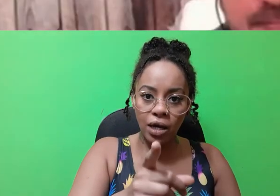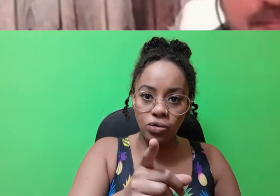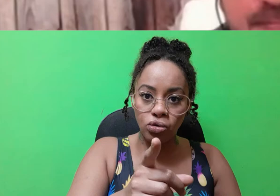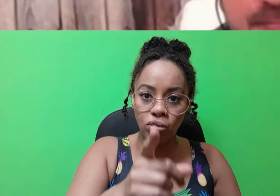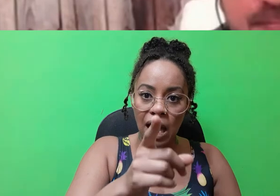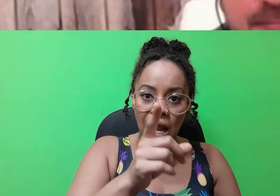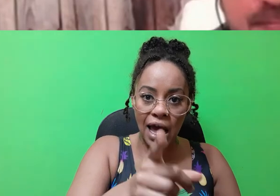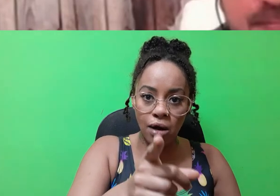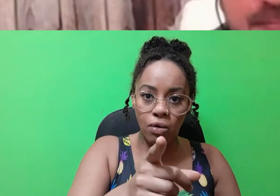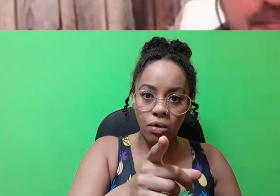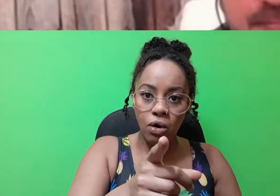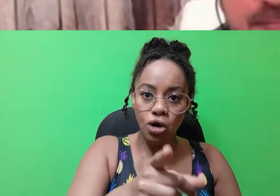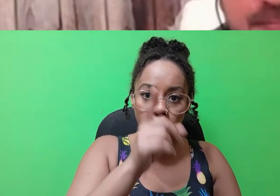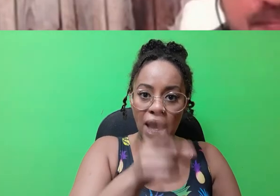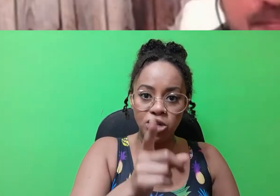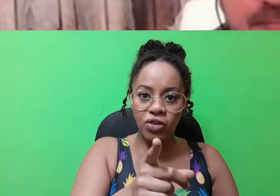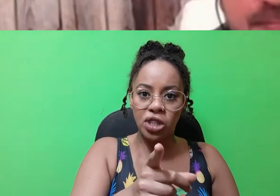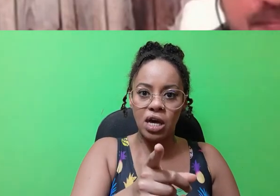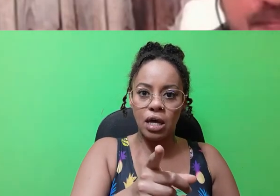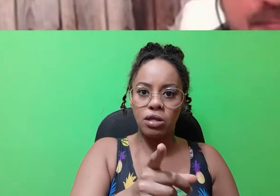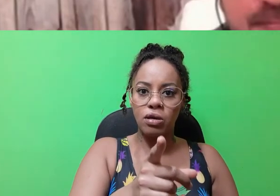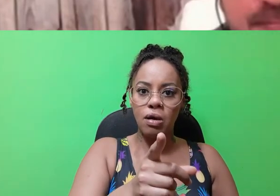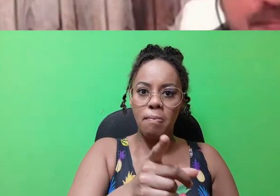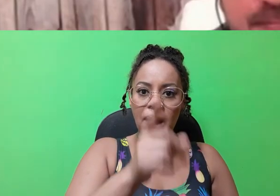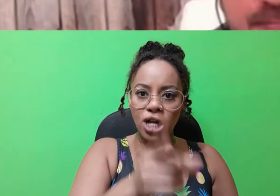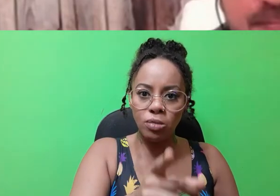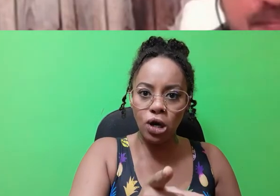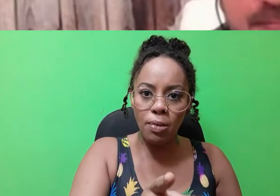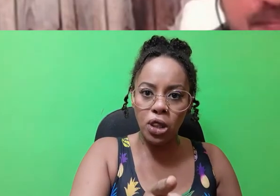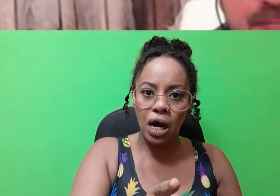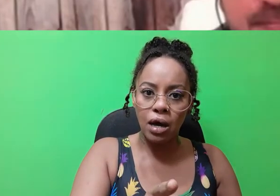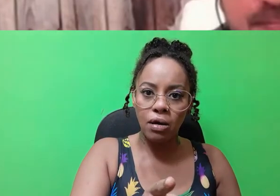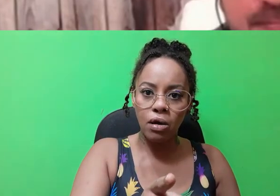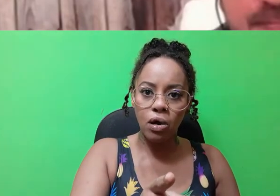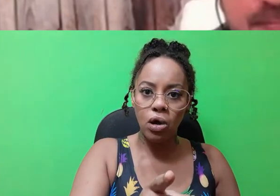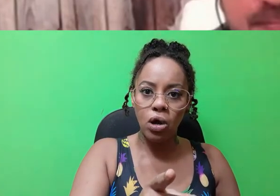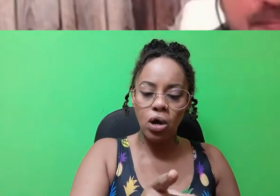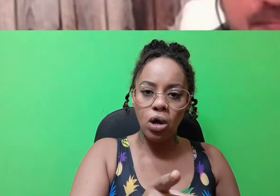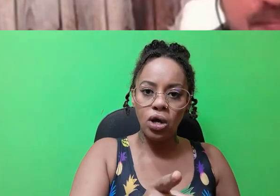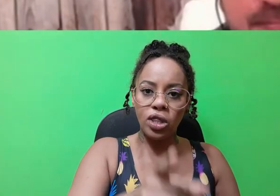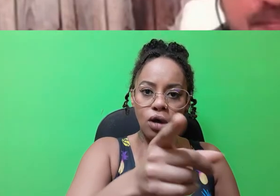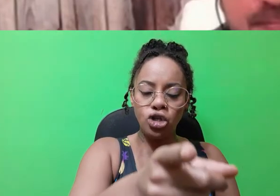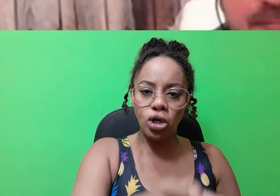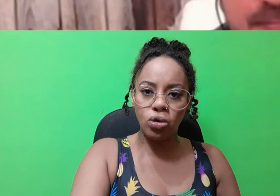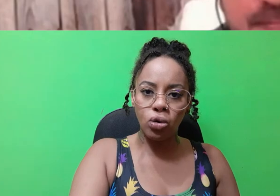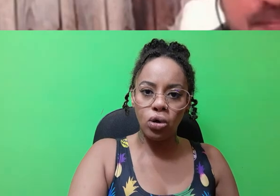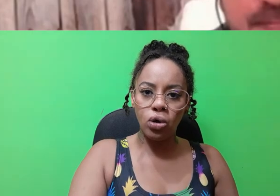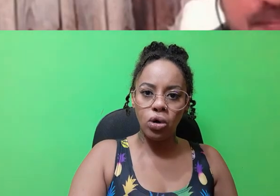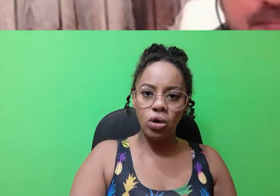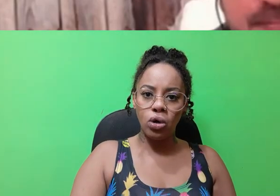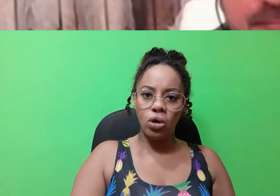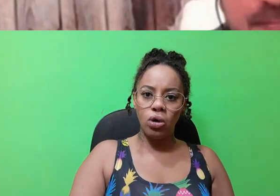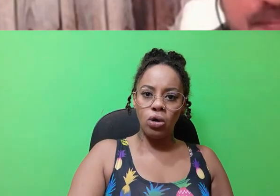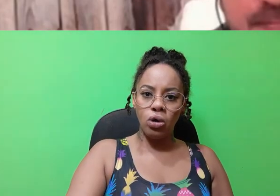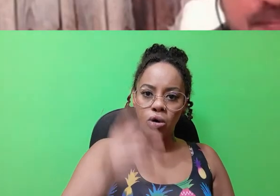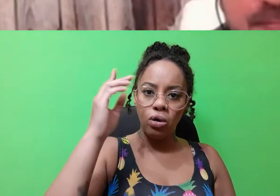Abin, Pegasus, o Heleno. No pé de vocês. Para de me incomodando. E tenho dito.